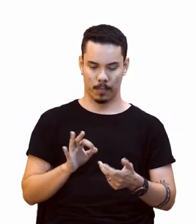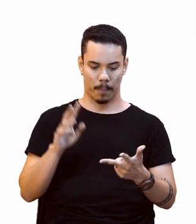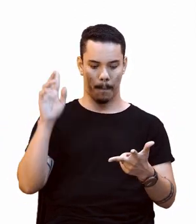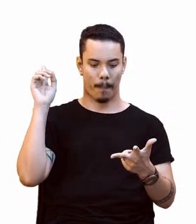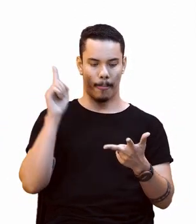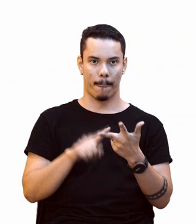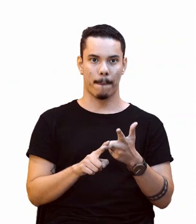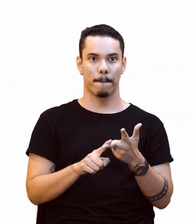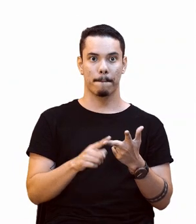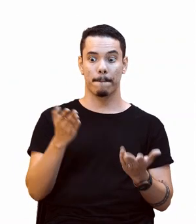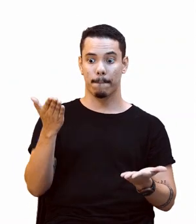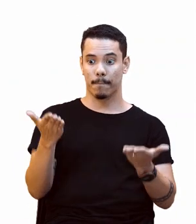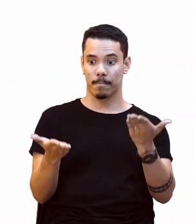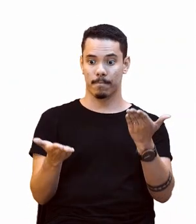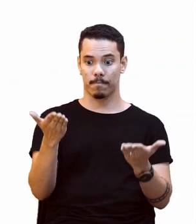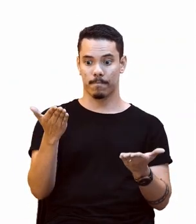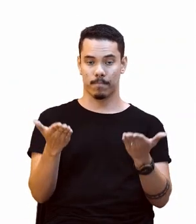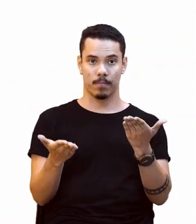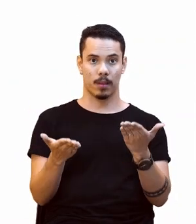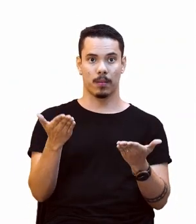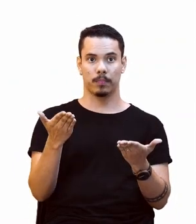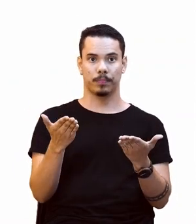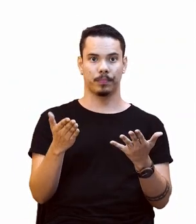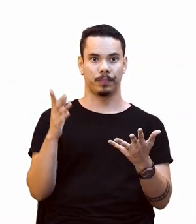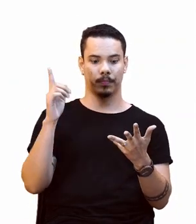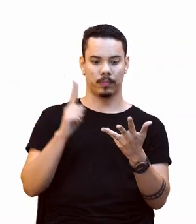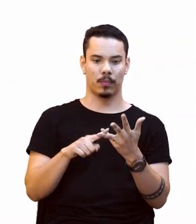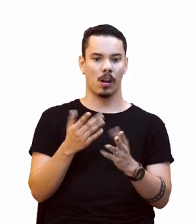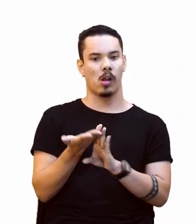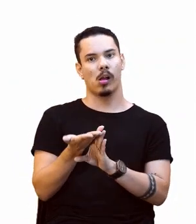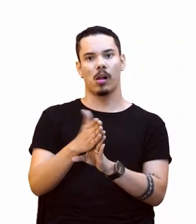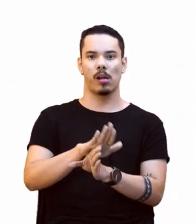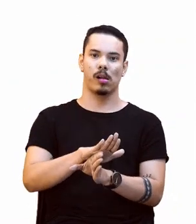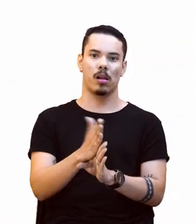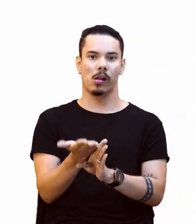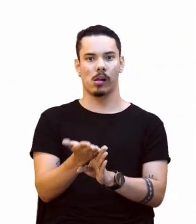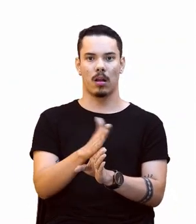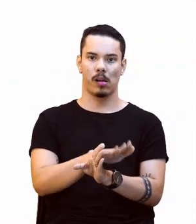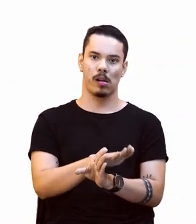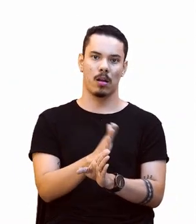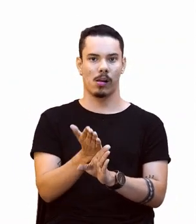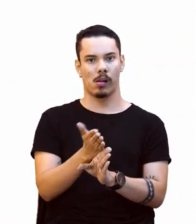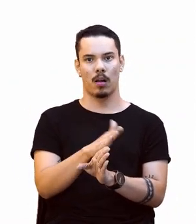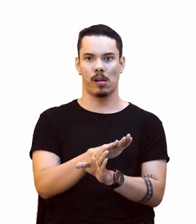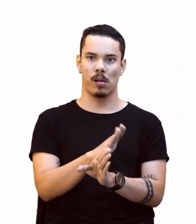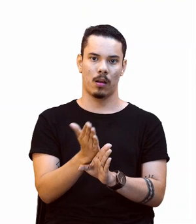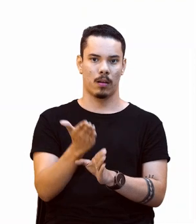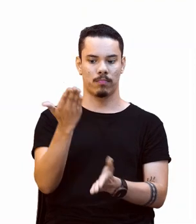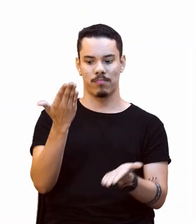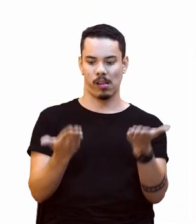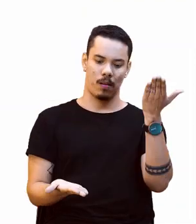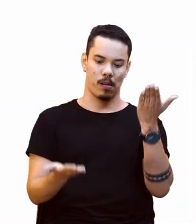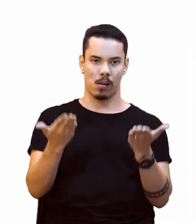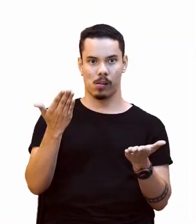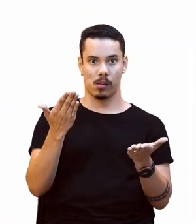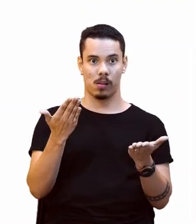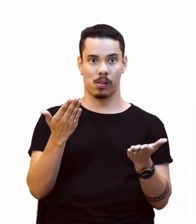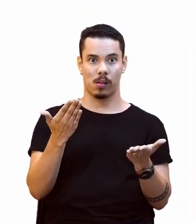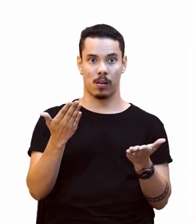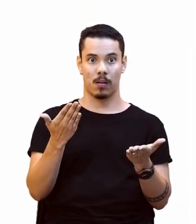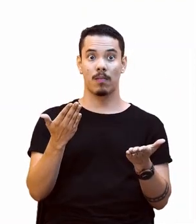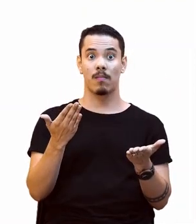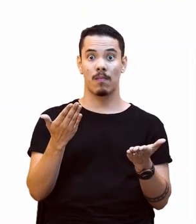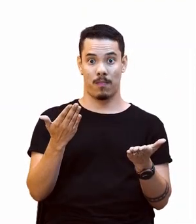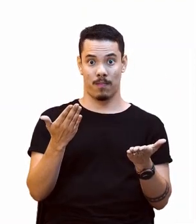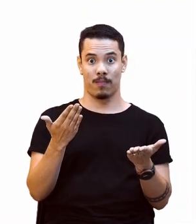em equilíbrio, ou D, em desequilíbrio. Gente, o que muda é isso dessa outra.